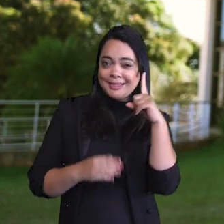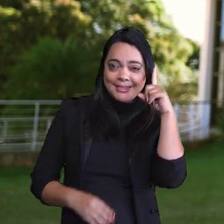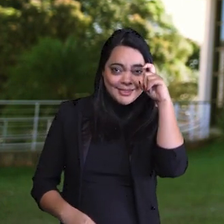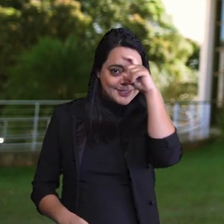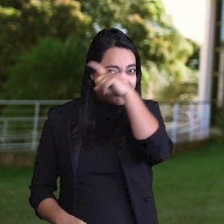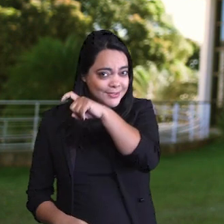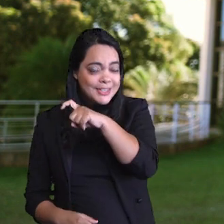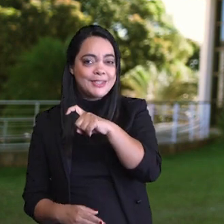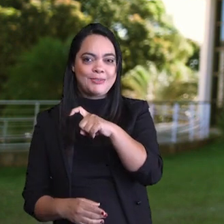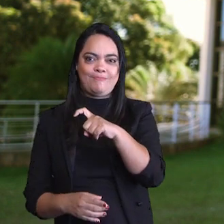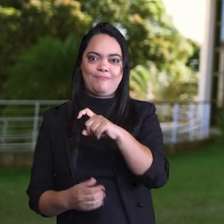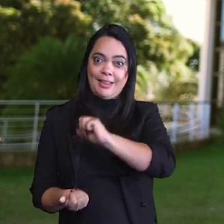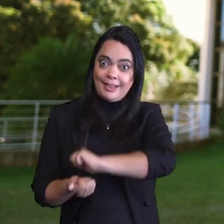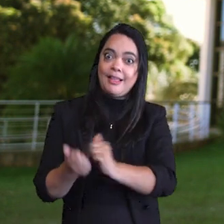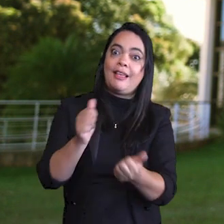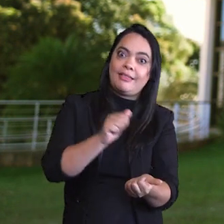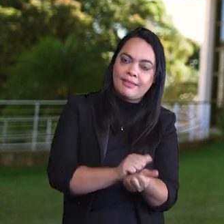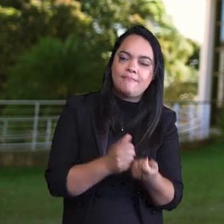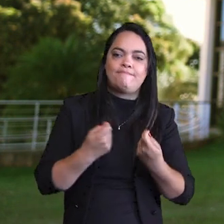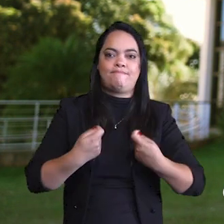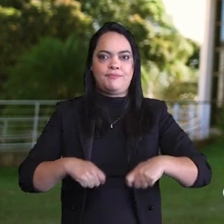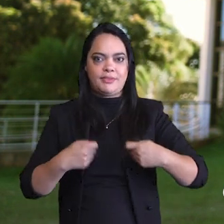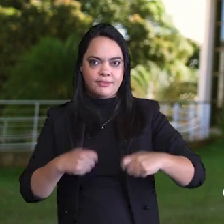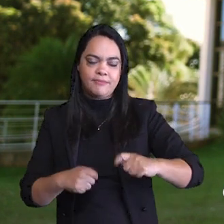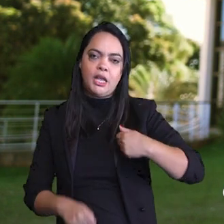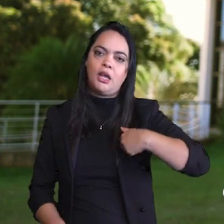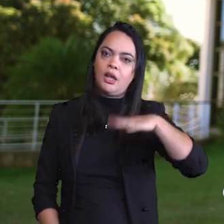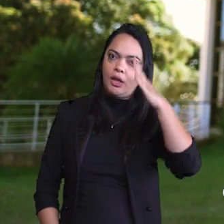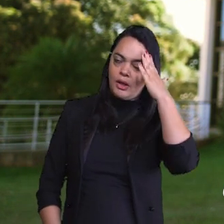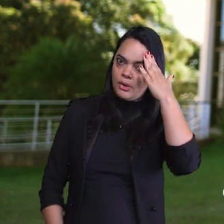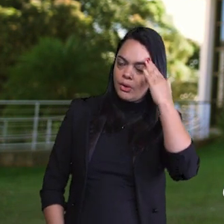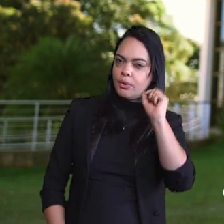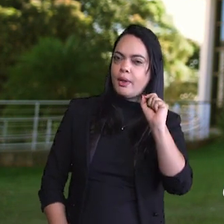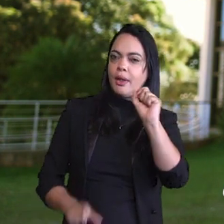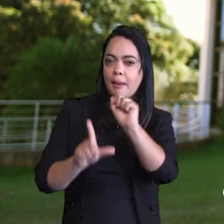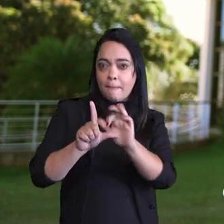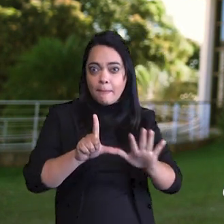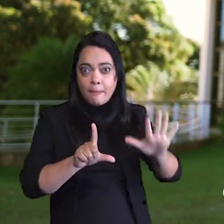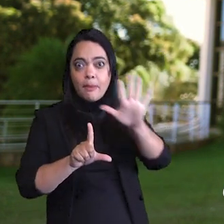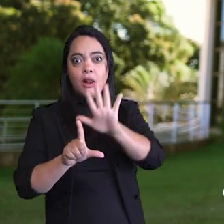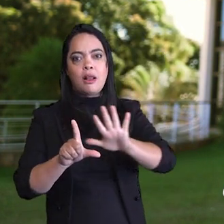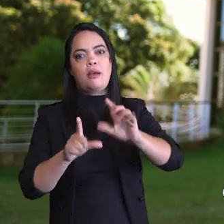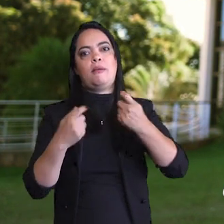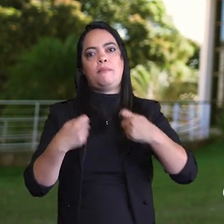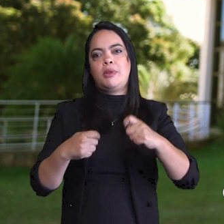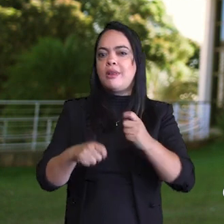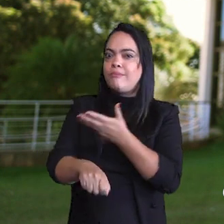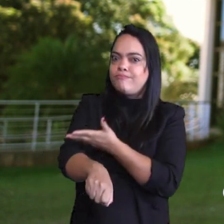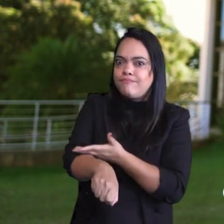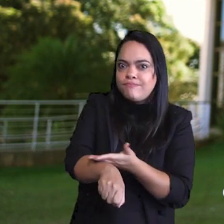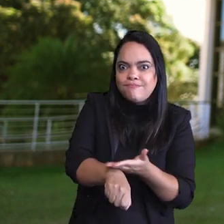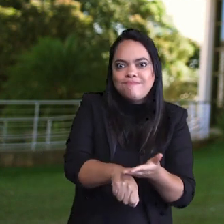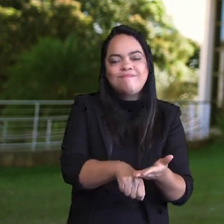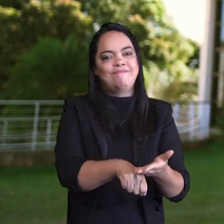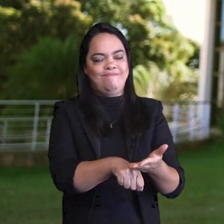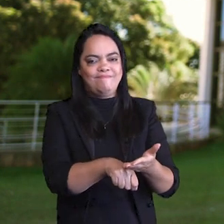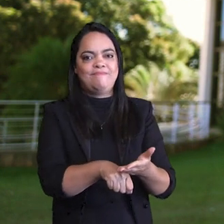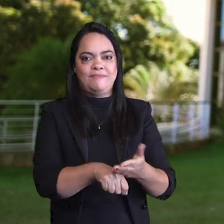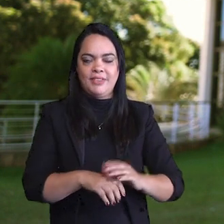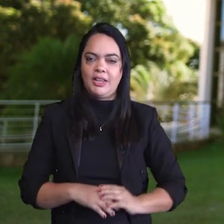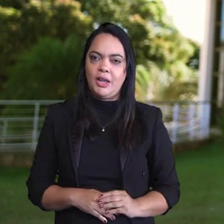tanto difícil, uma adaptação será necessária. Eu sei que as plataformas precisaremos nos familiarizar com elas.